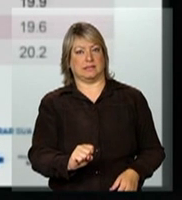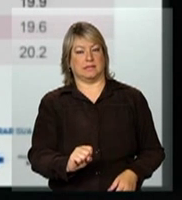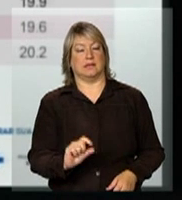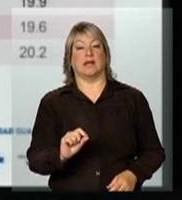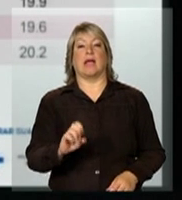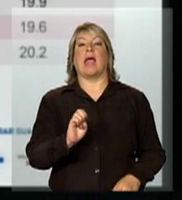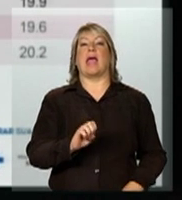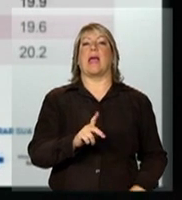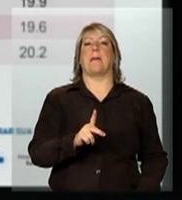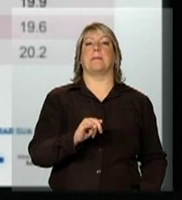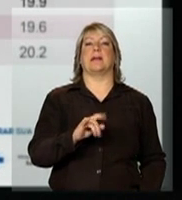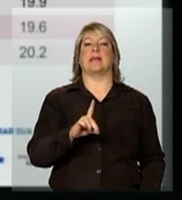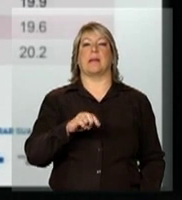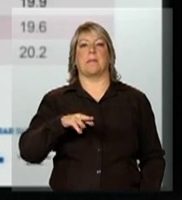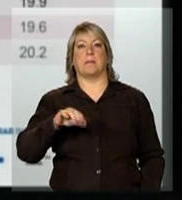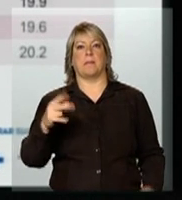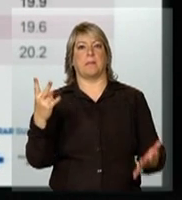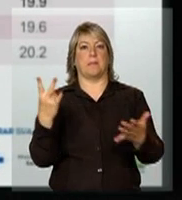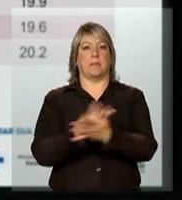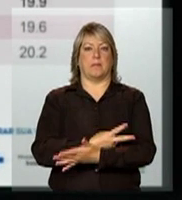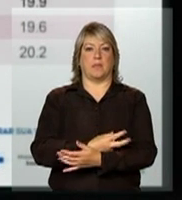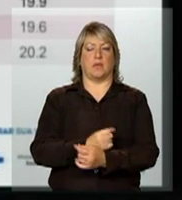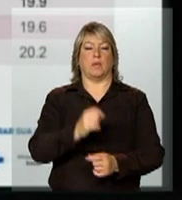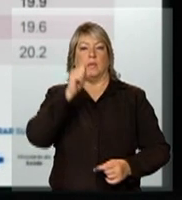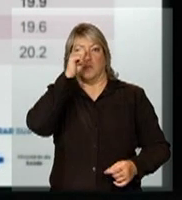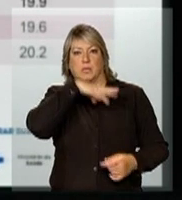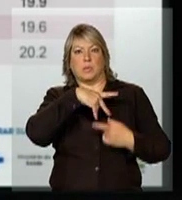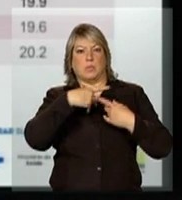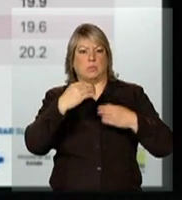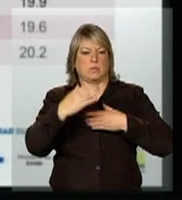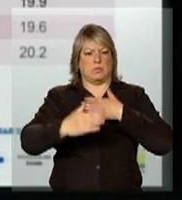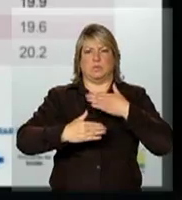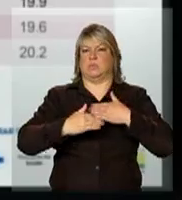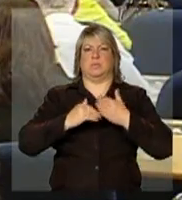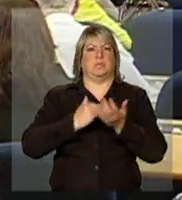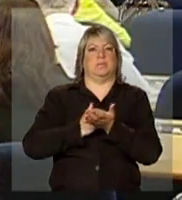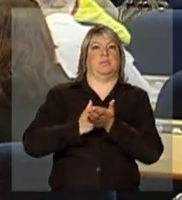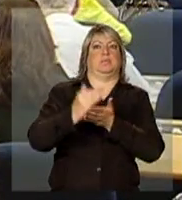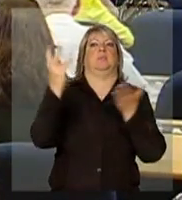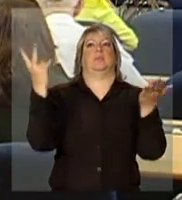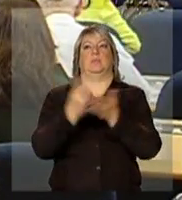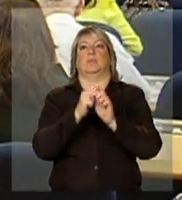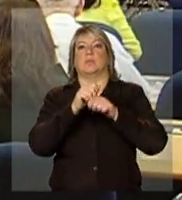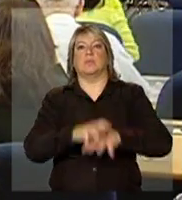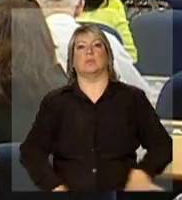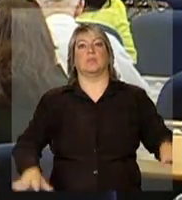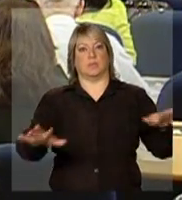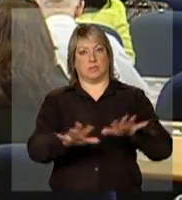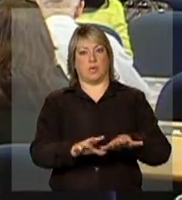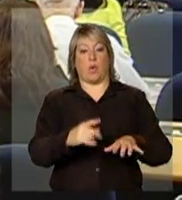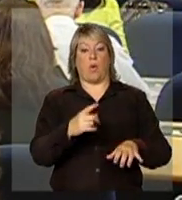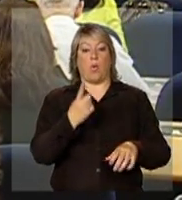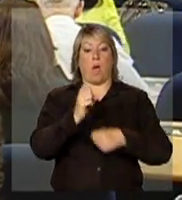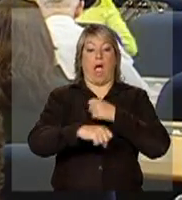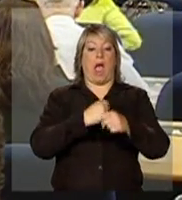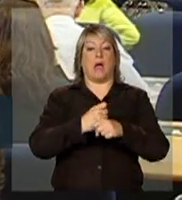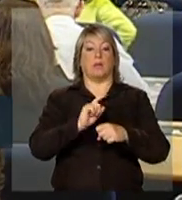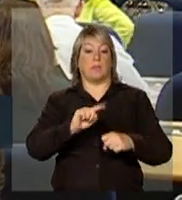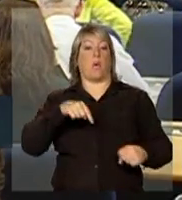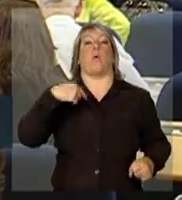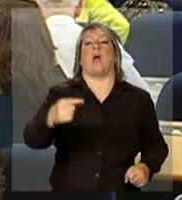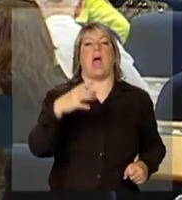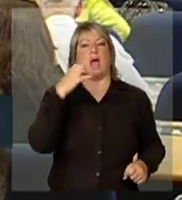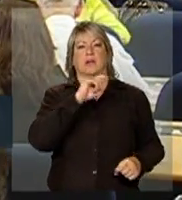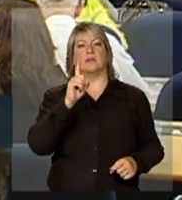epidemias brutais de um ano para outro, nem reduções brutais no número de casos de um ano para outro. Inclusive, com esse movimento de detecção, nós queremos que mais casos